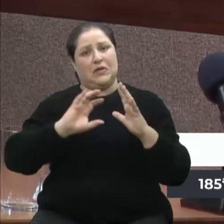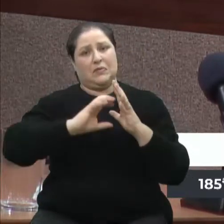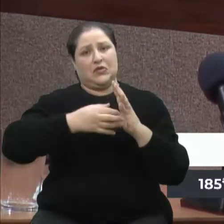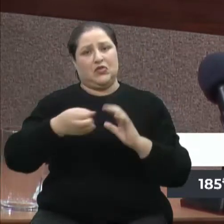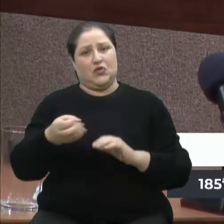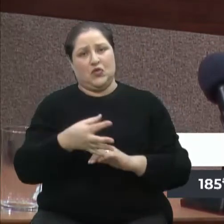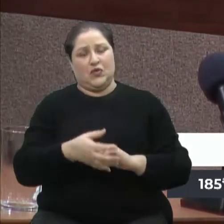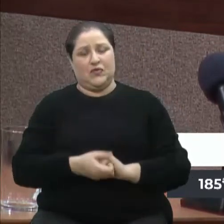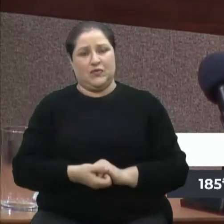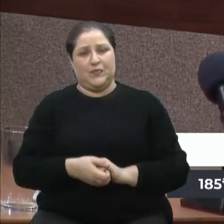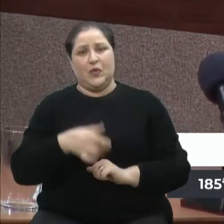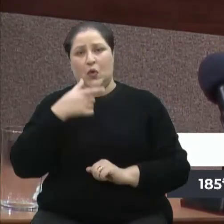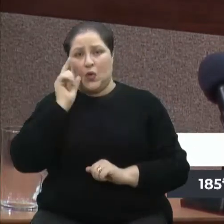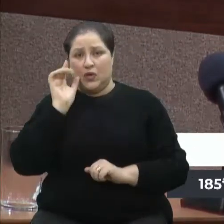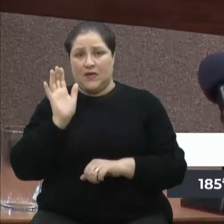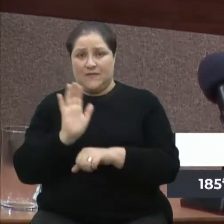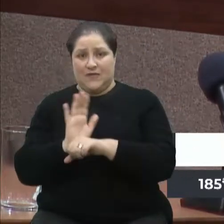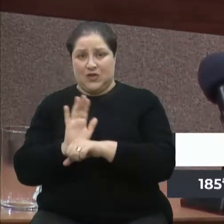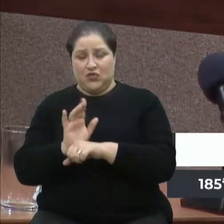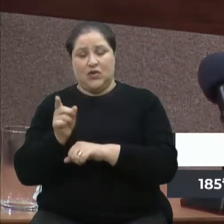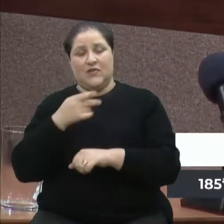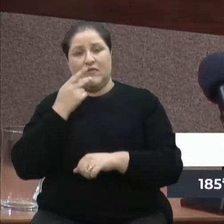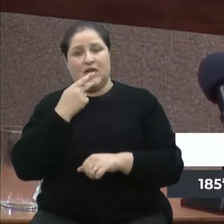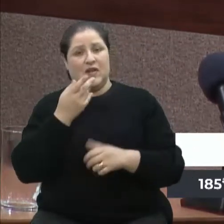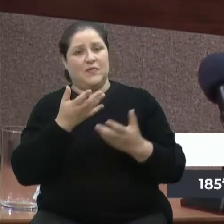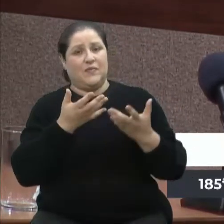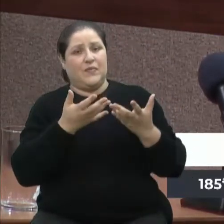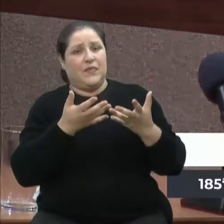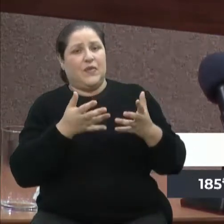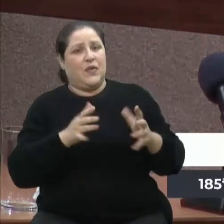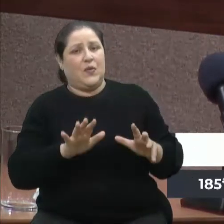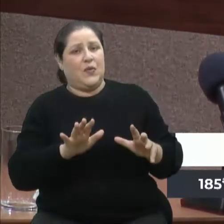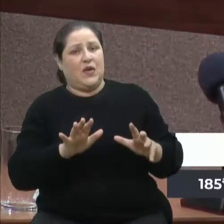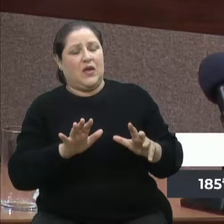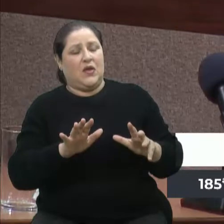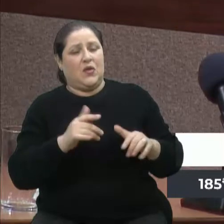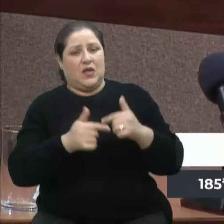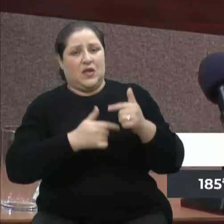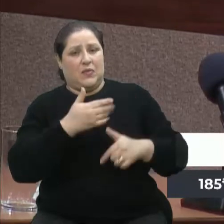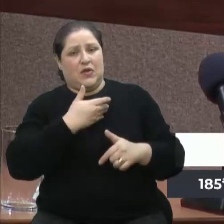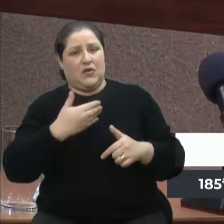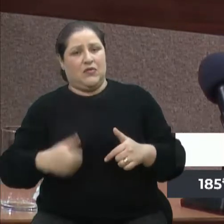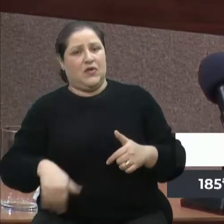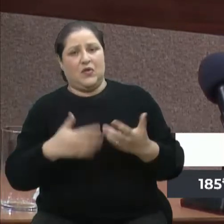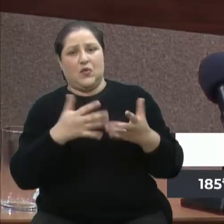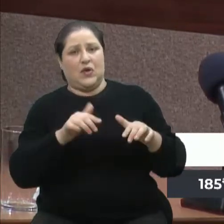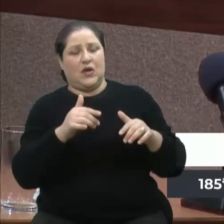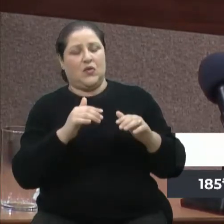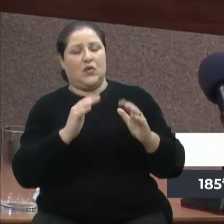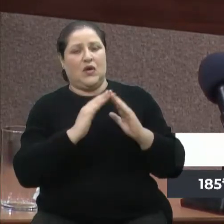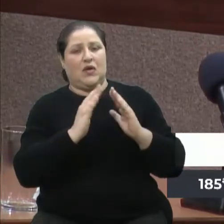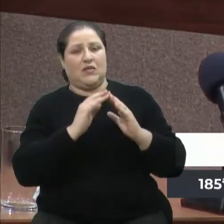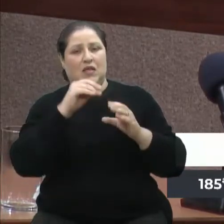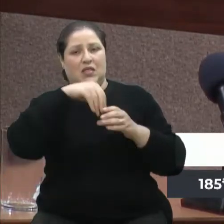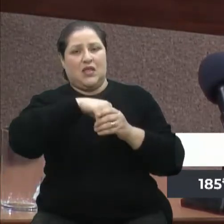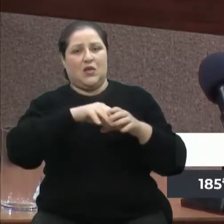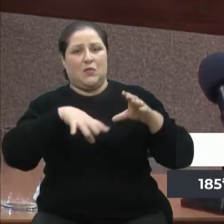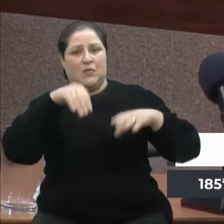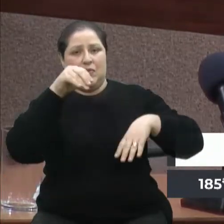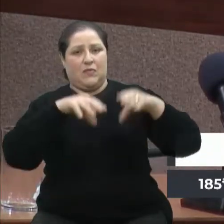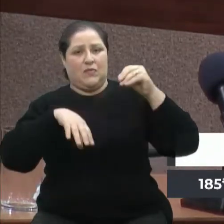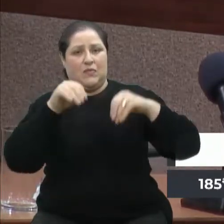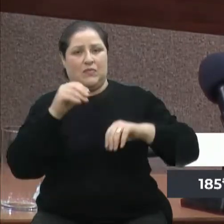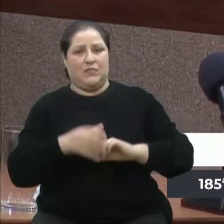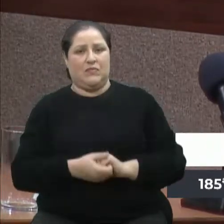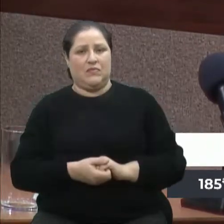aliás, ele fala que ele abriu mão para não morar mais em palácios. Ele esqueceu de dizer que ele abriu mão para tentar passar perna no